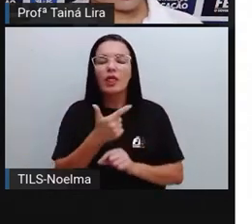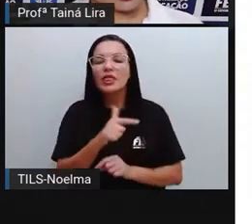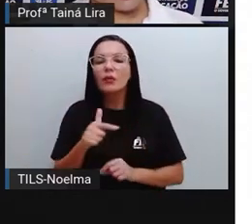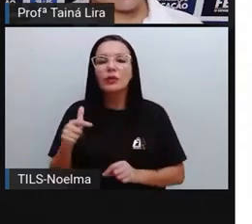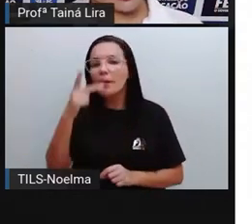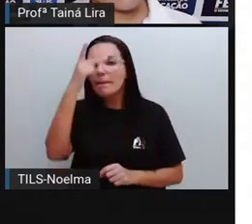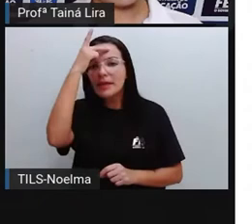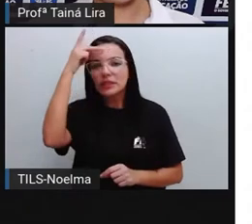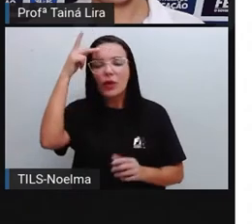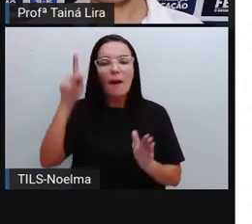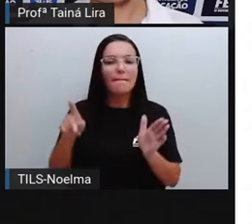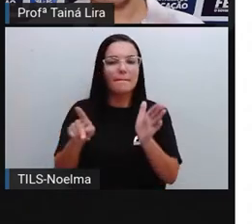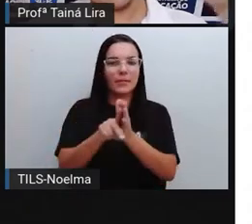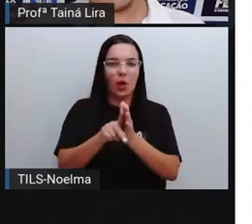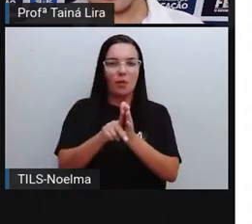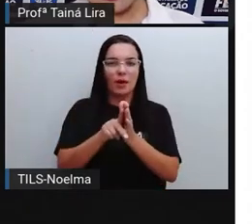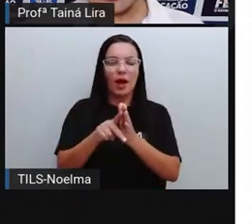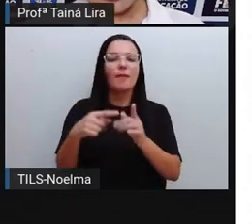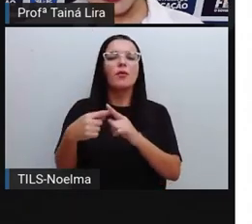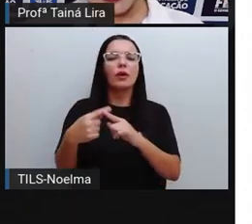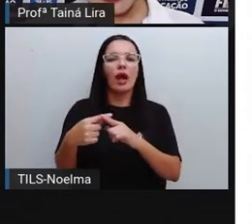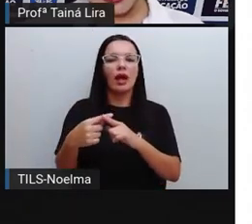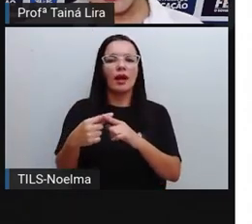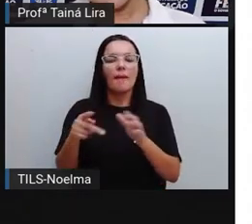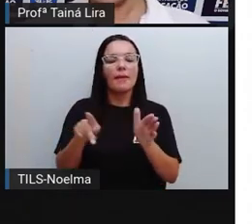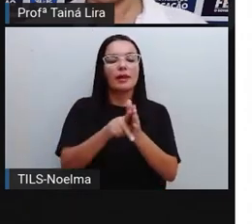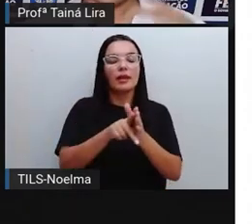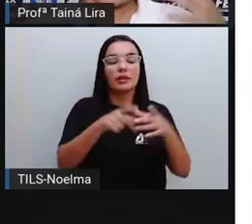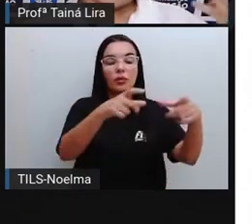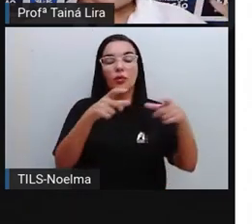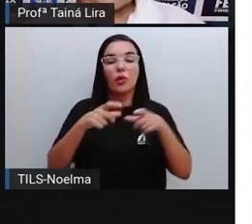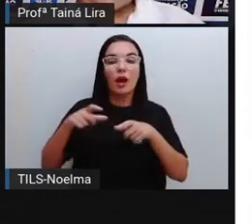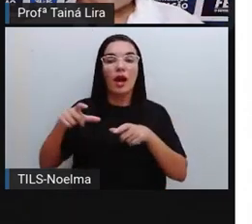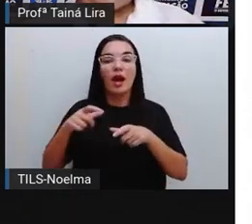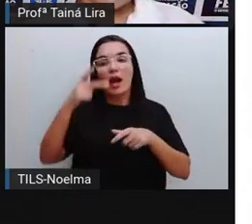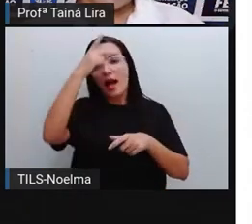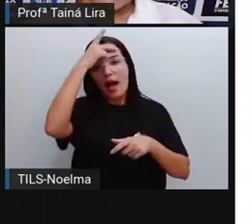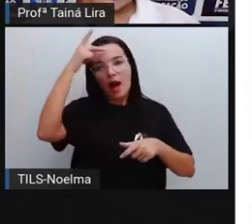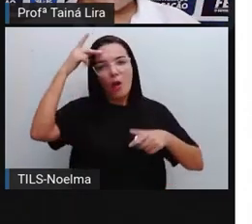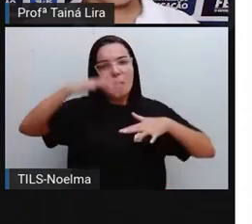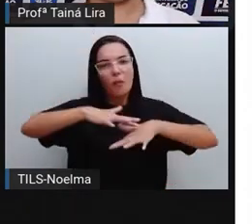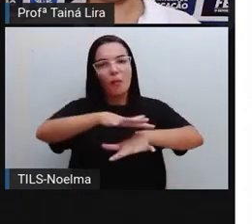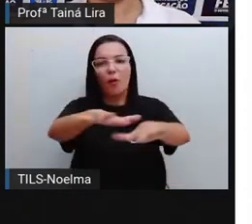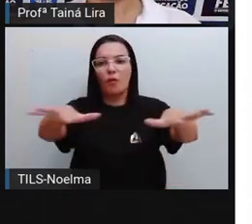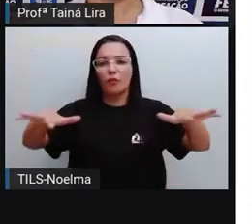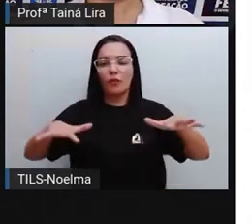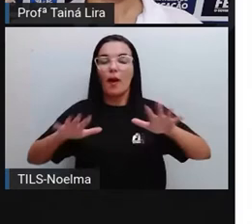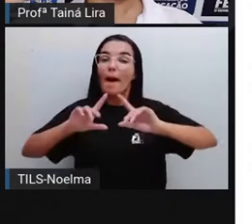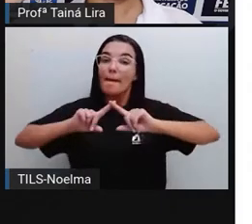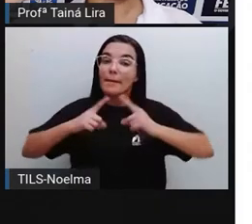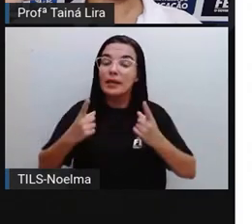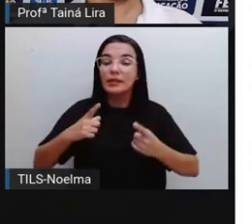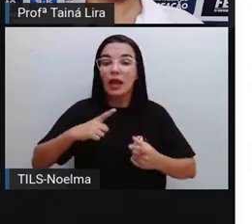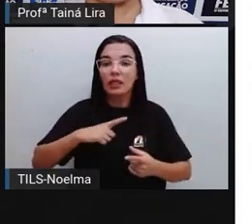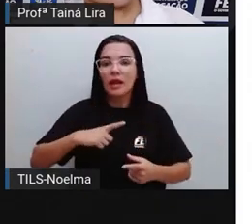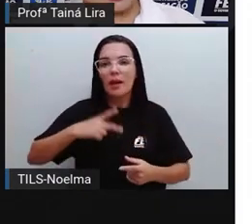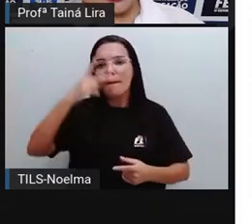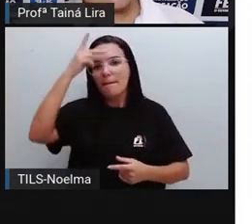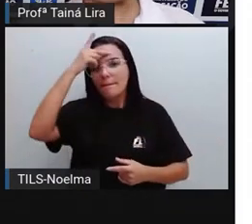tem um dono. Ele é do povo, tá? Mas tem pessoas ali que são